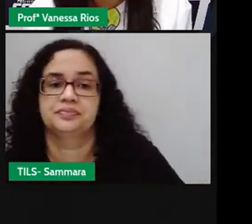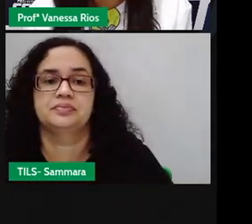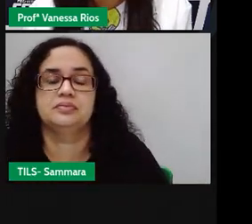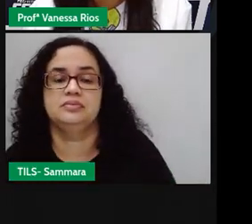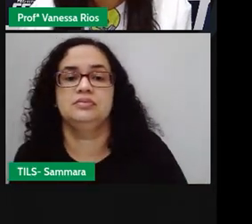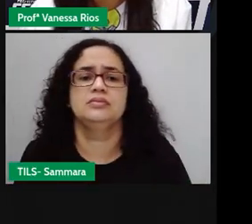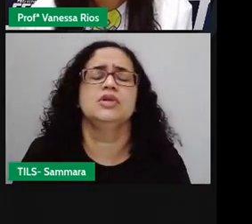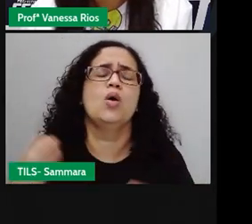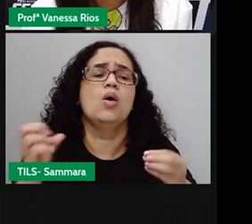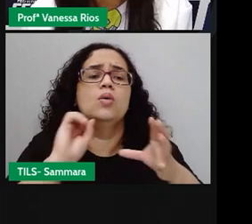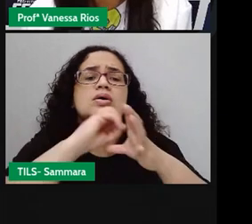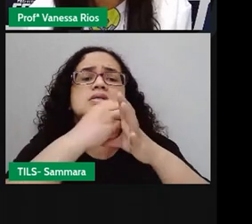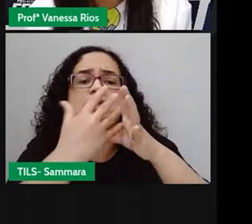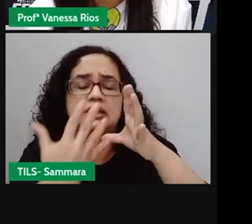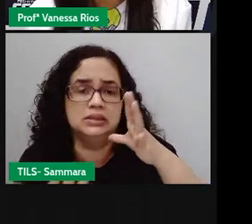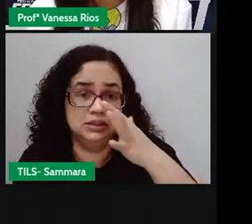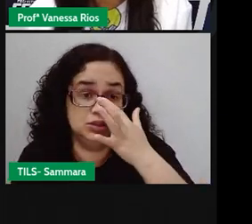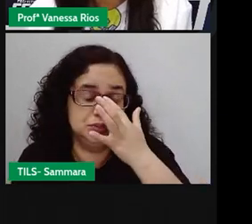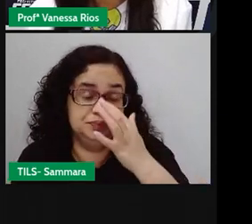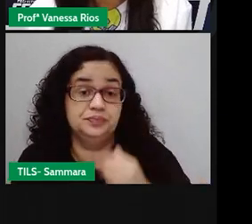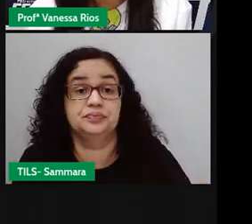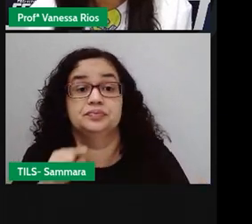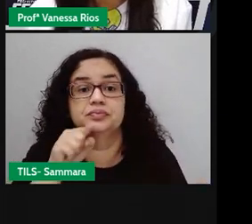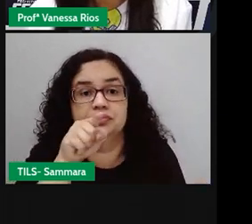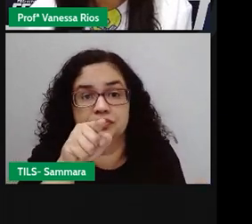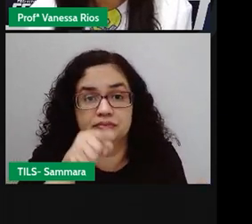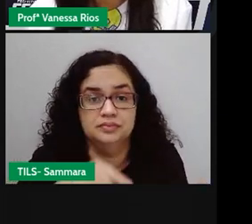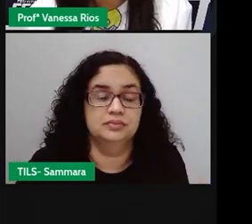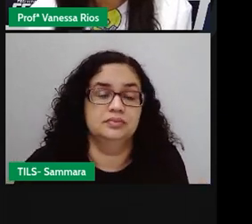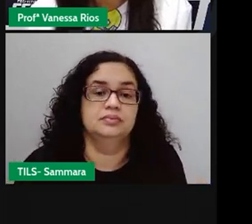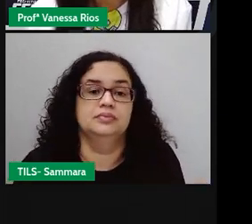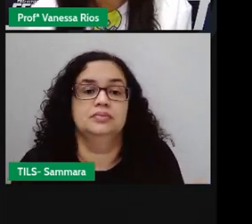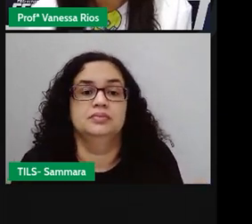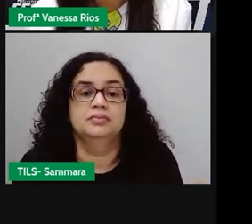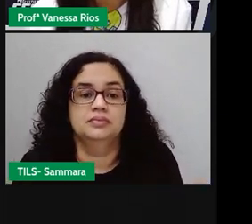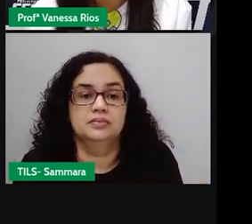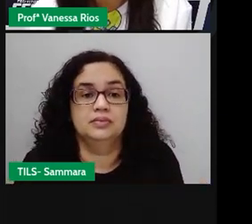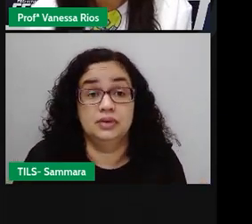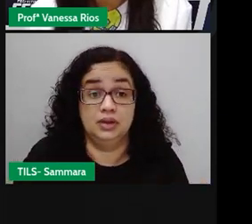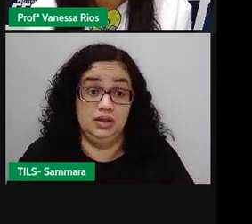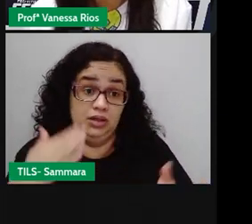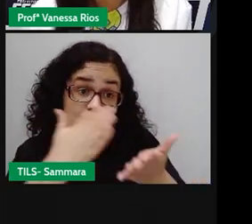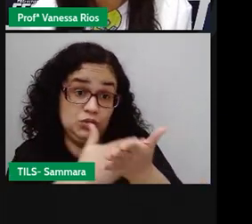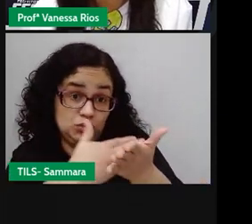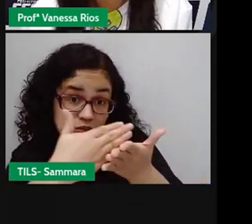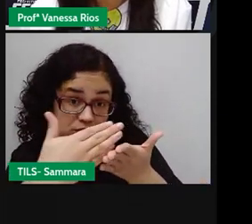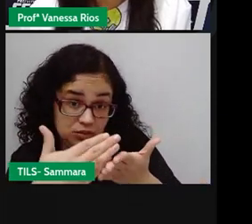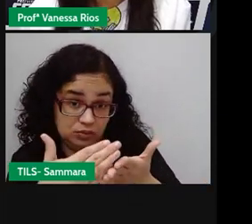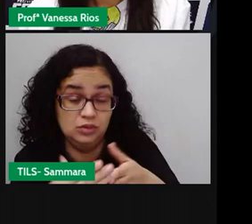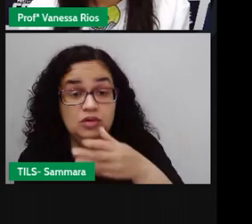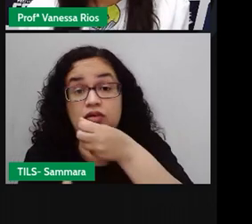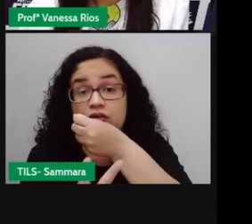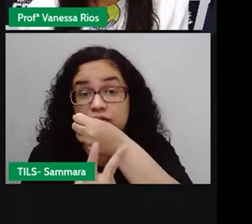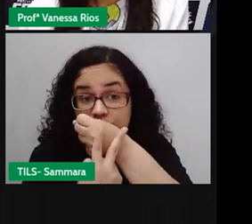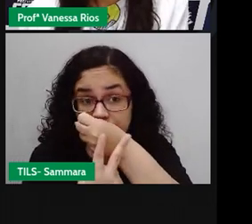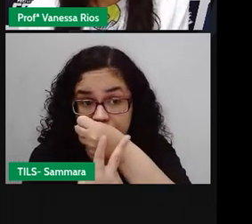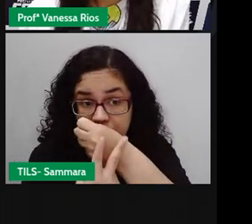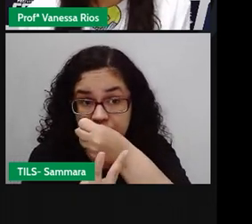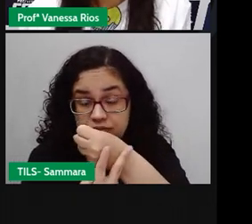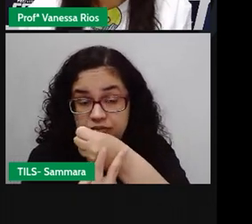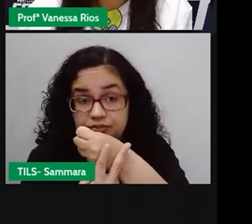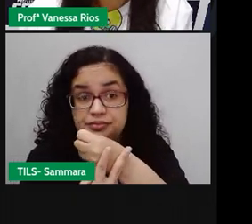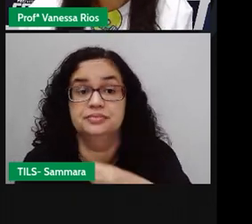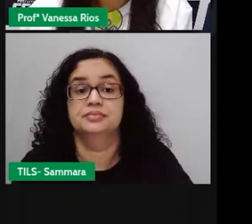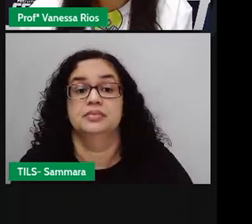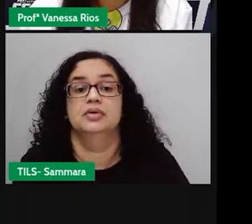Então, quais são as características do discurso direto? É introduzido por um verbo de